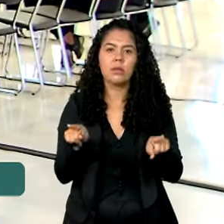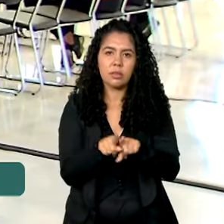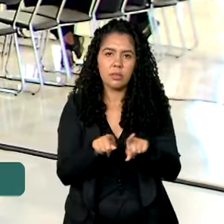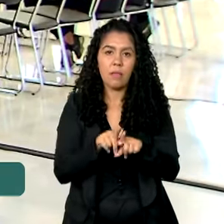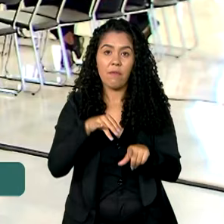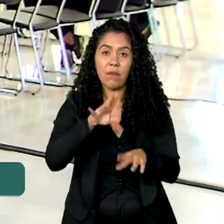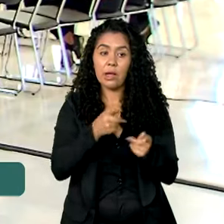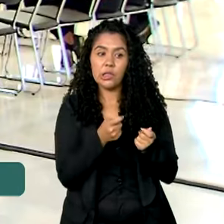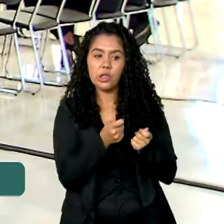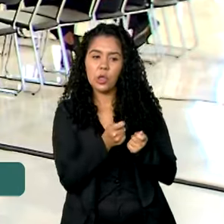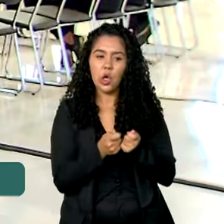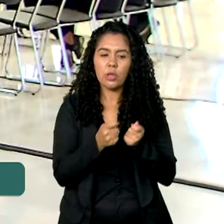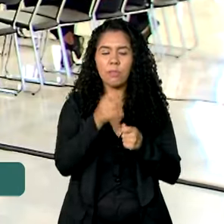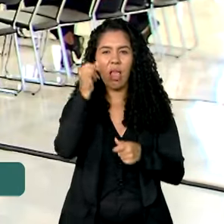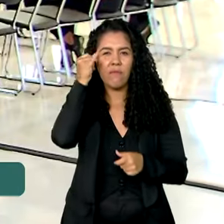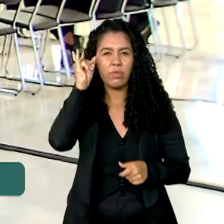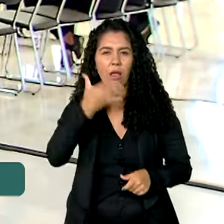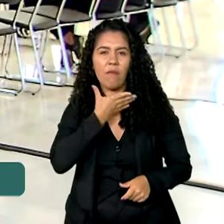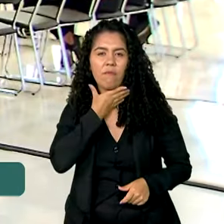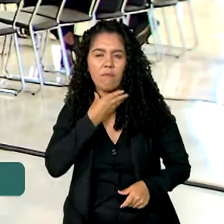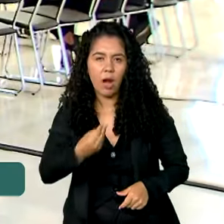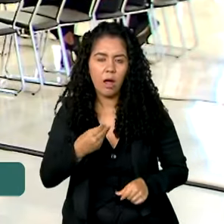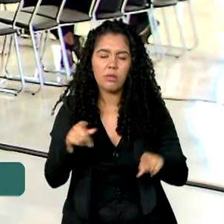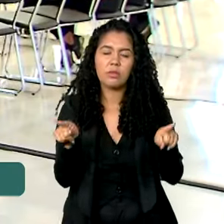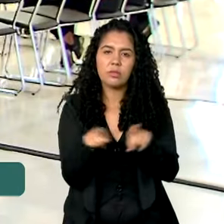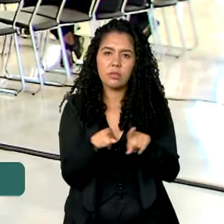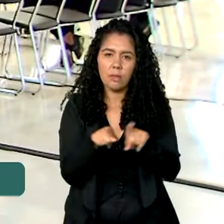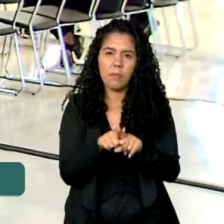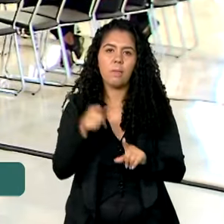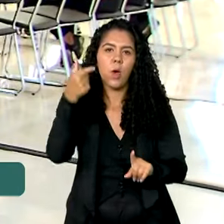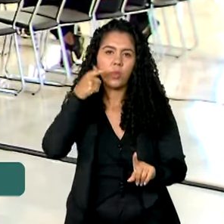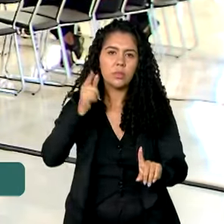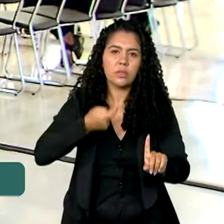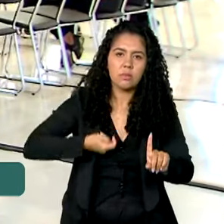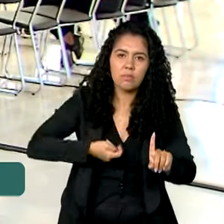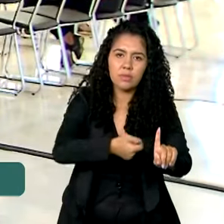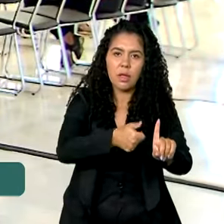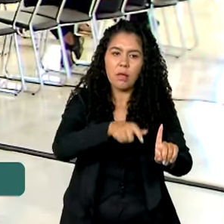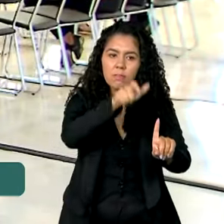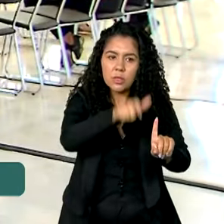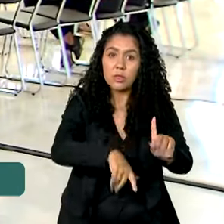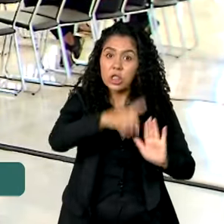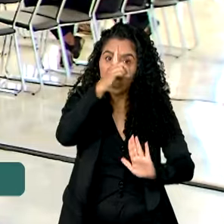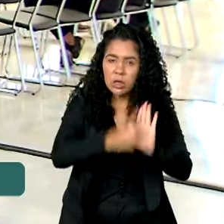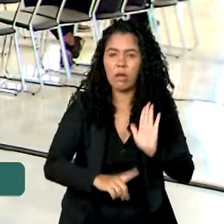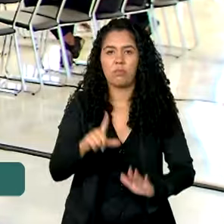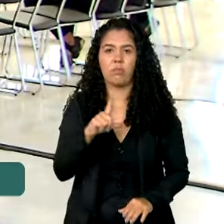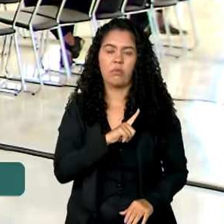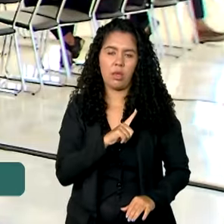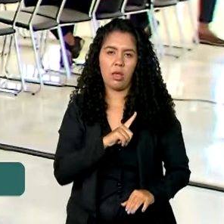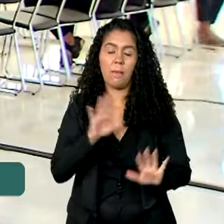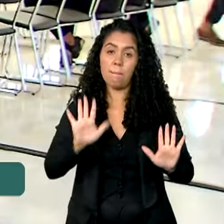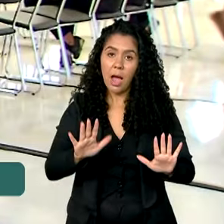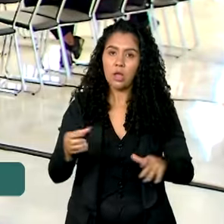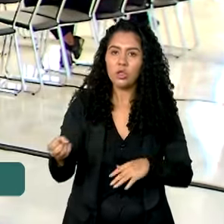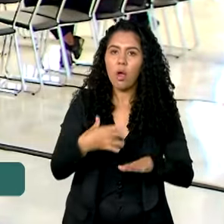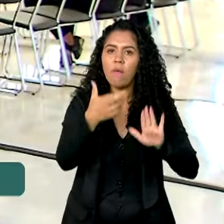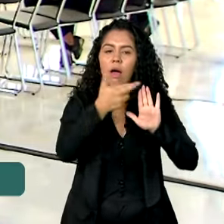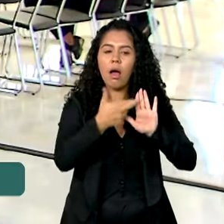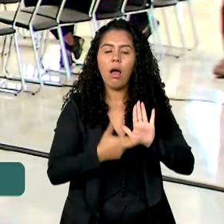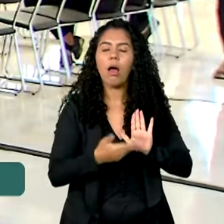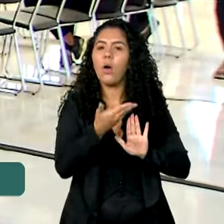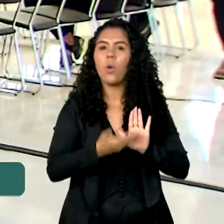controle para evitar fraudes e garantir que o benefício chegue a quem realmente precisa. Novas regras incluem a